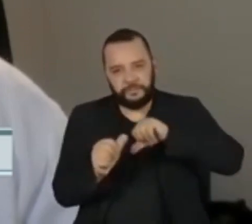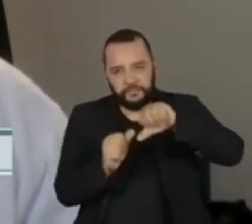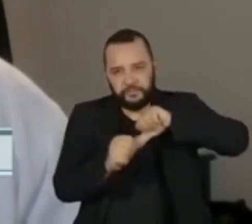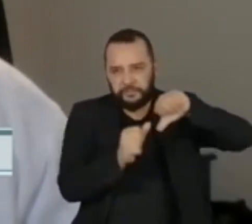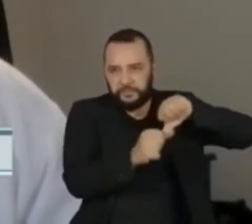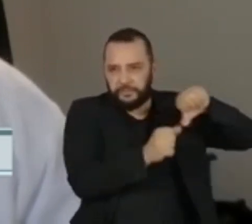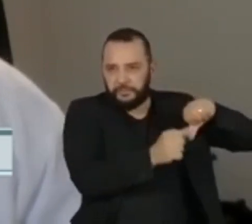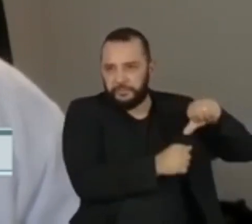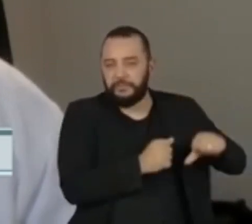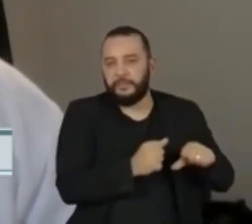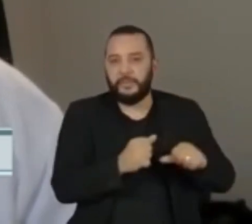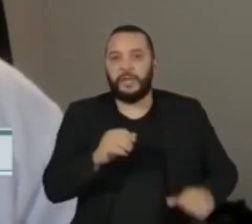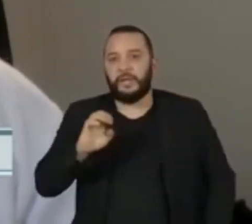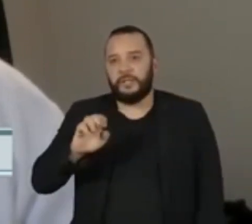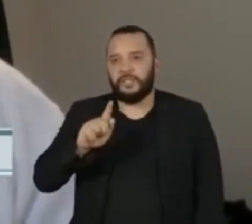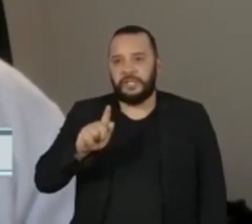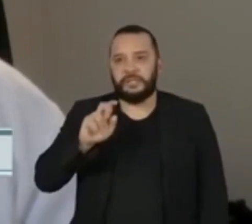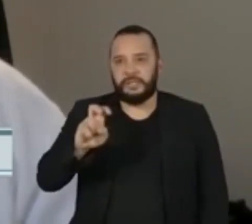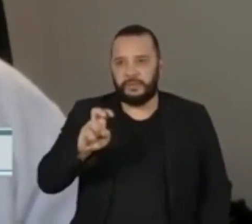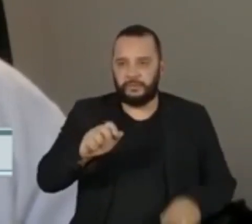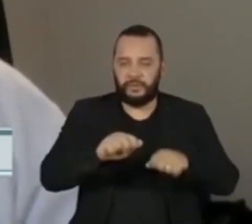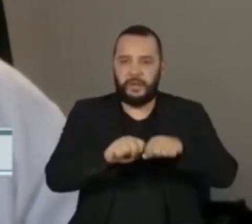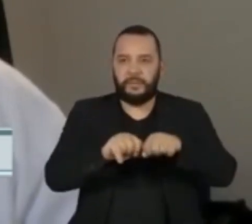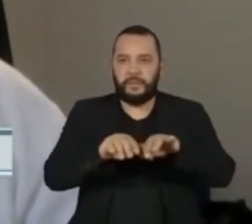A EG5 já foi